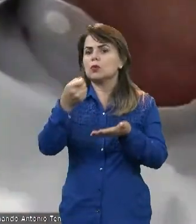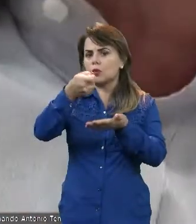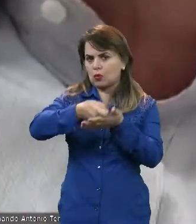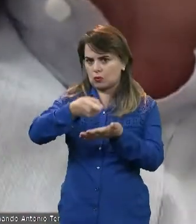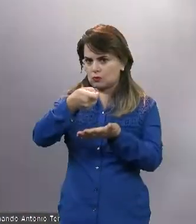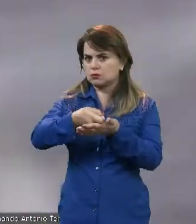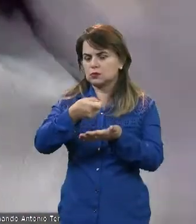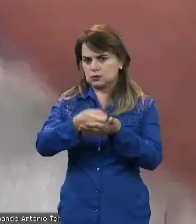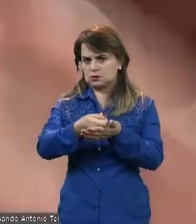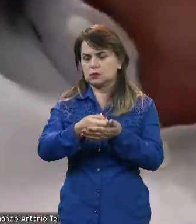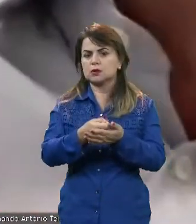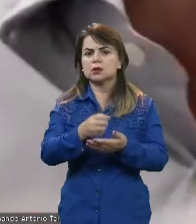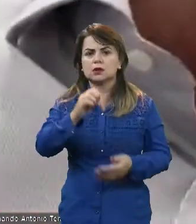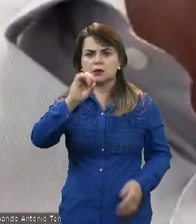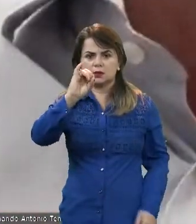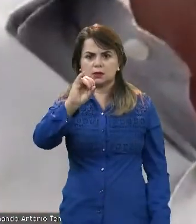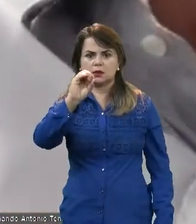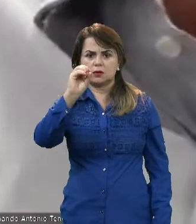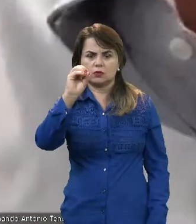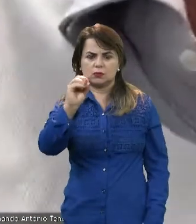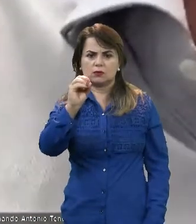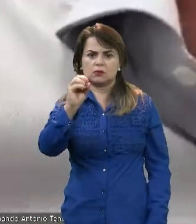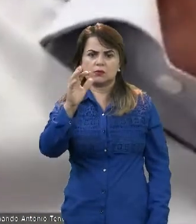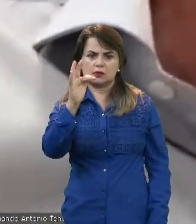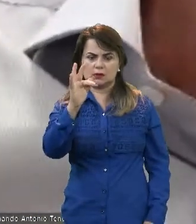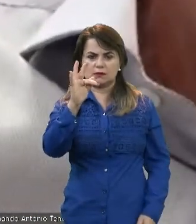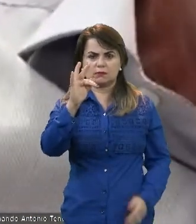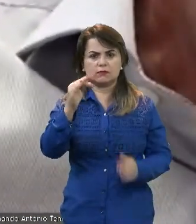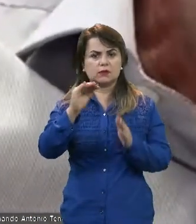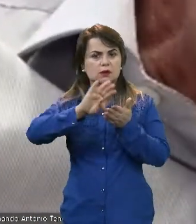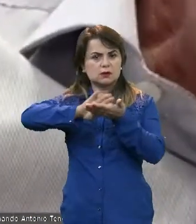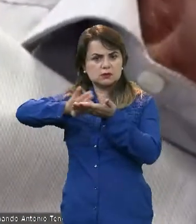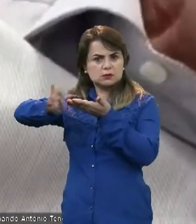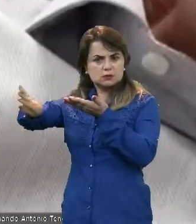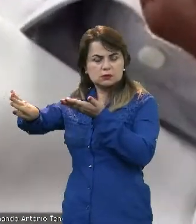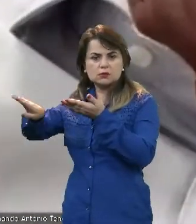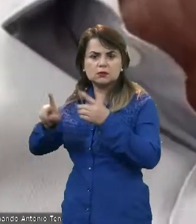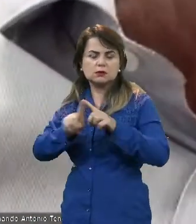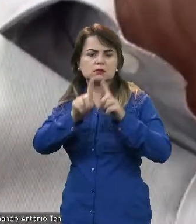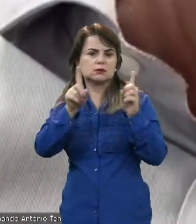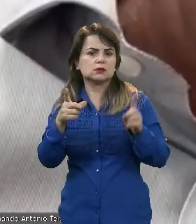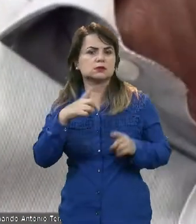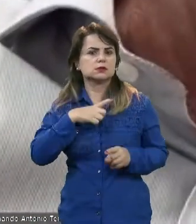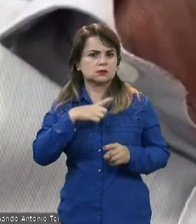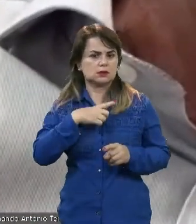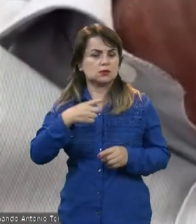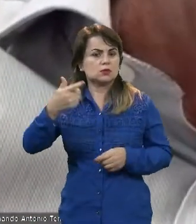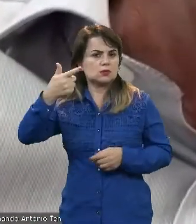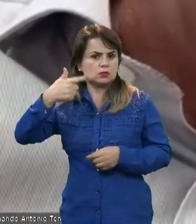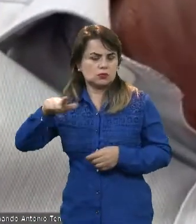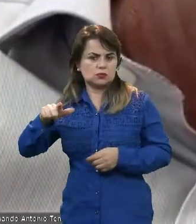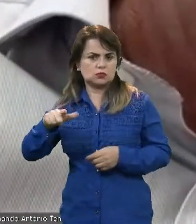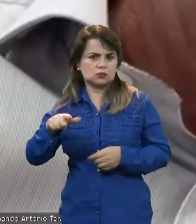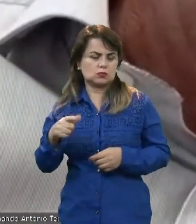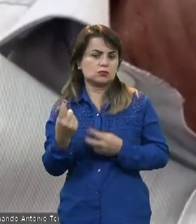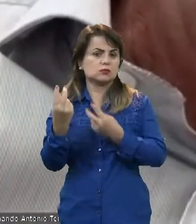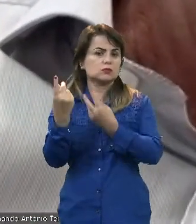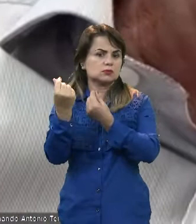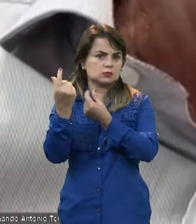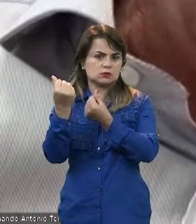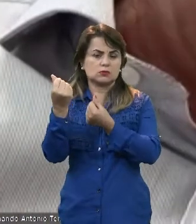tem o que era direto para ele, mas tem outros custos. Dessa forma, nós estamos aqui